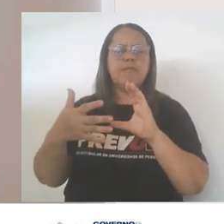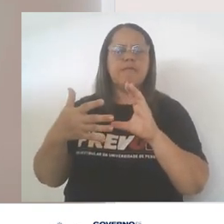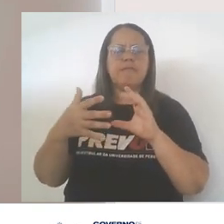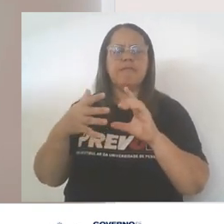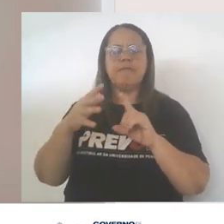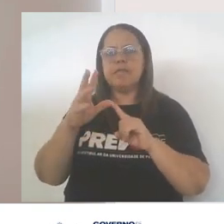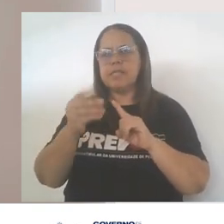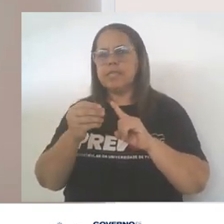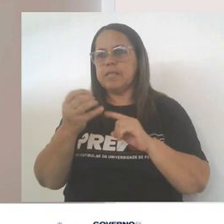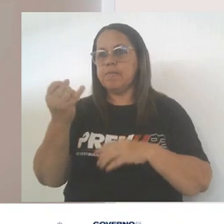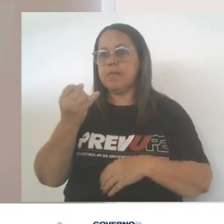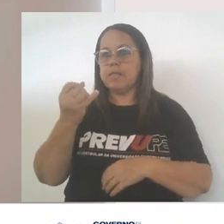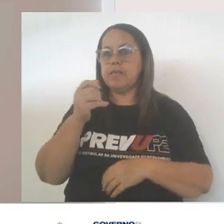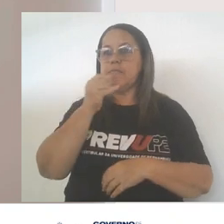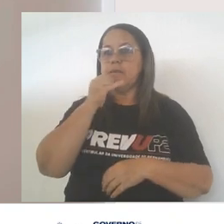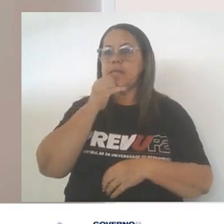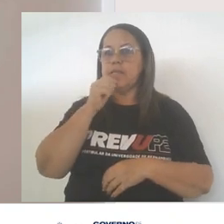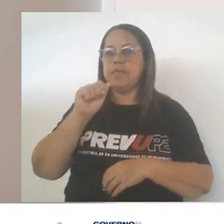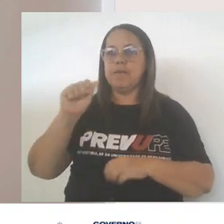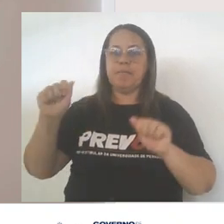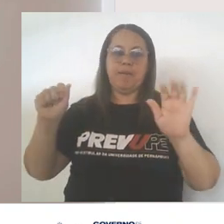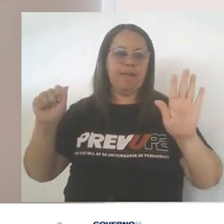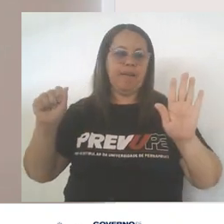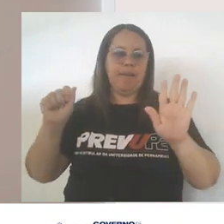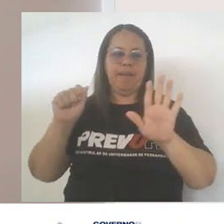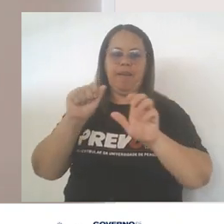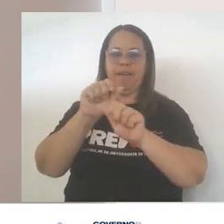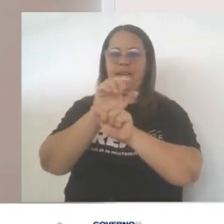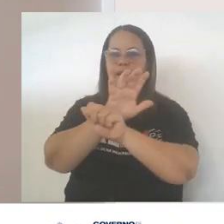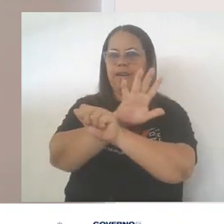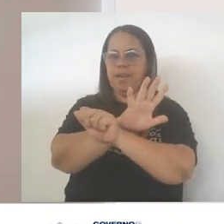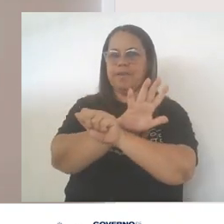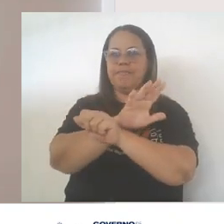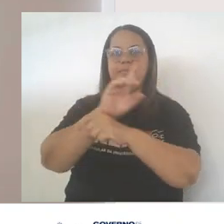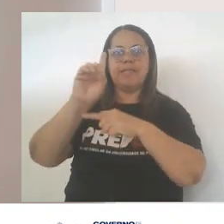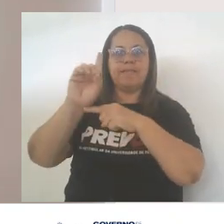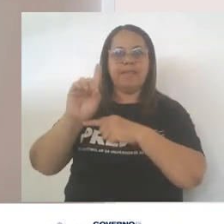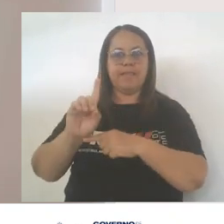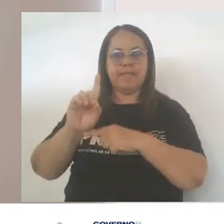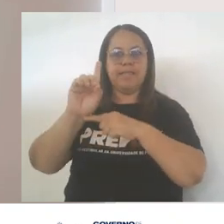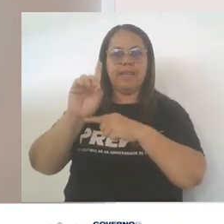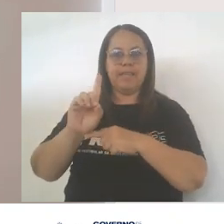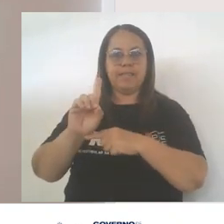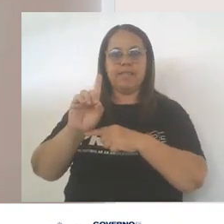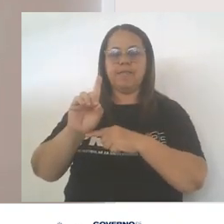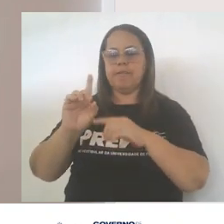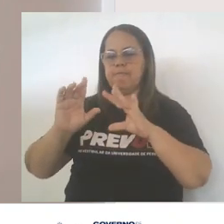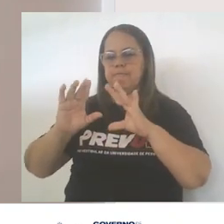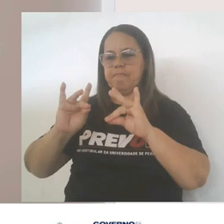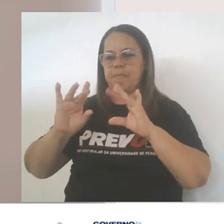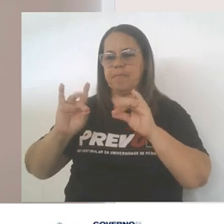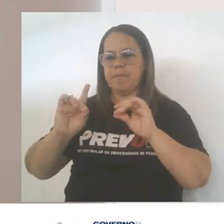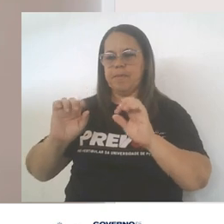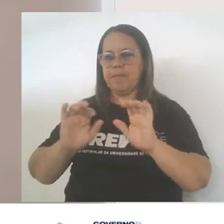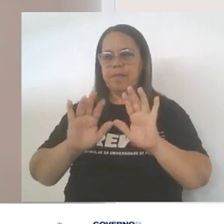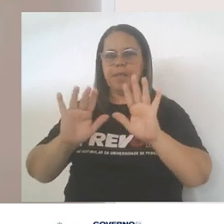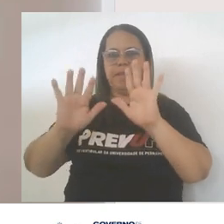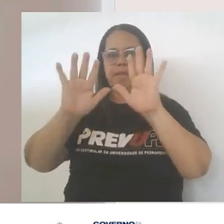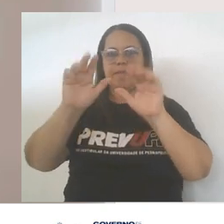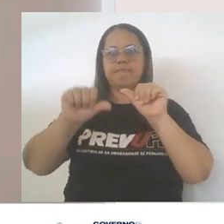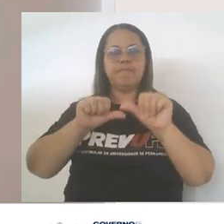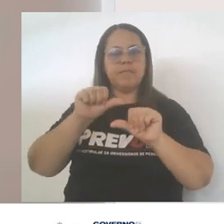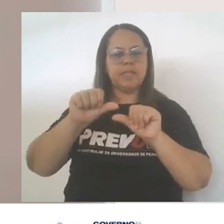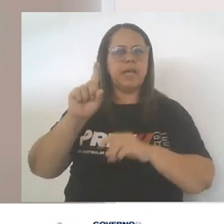ponto de difusão, ponto de ebulição e densidade, sendo, portanto, fundamental para a